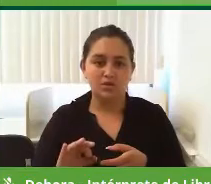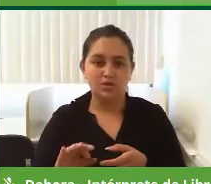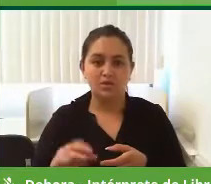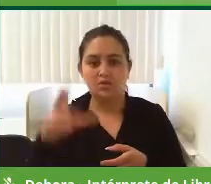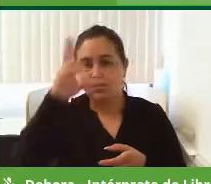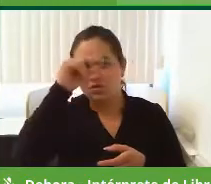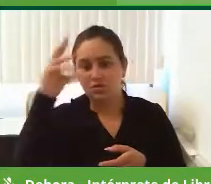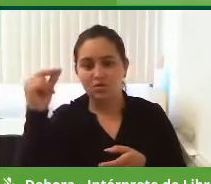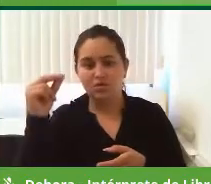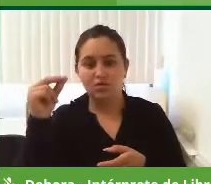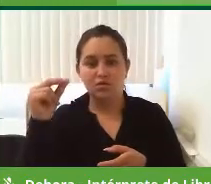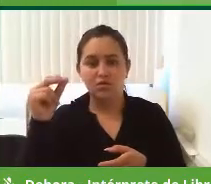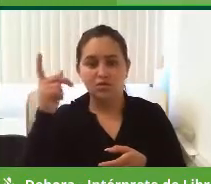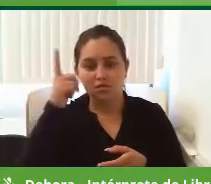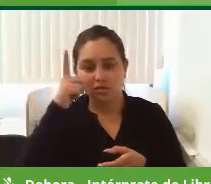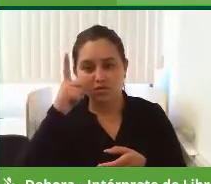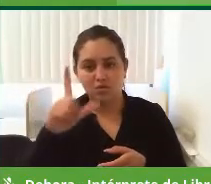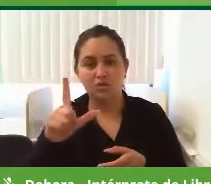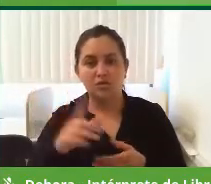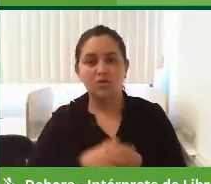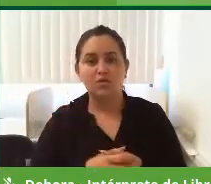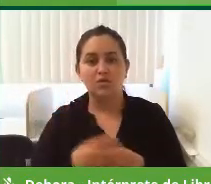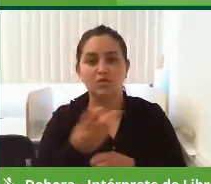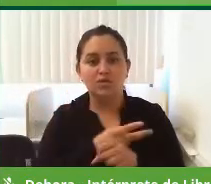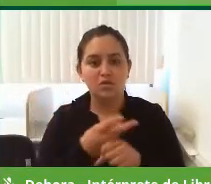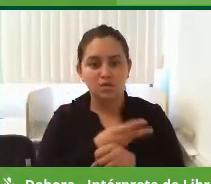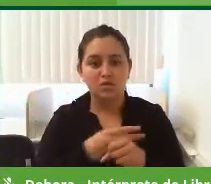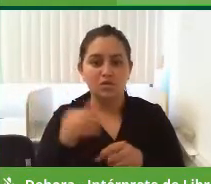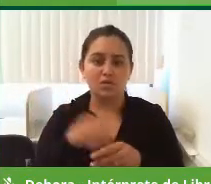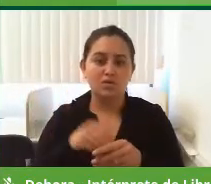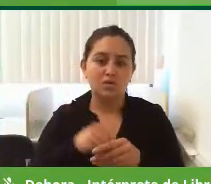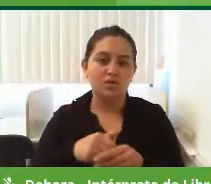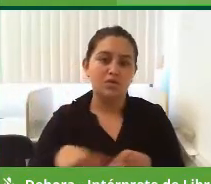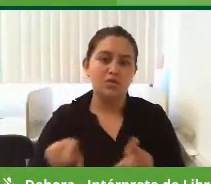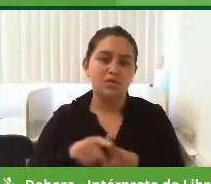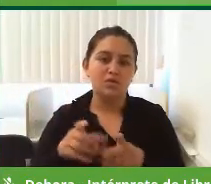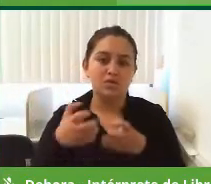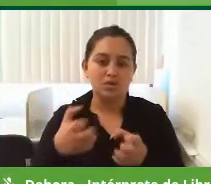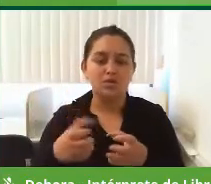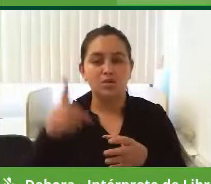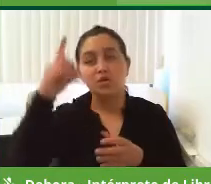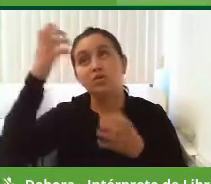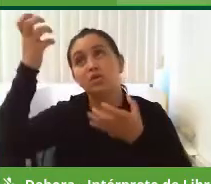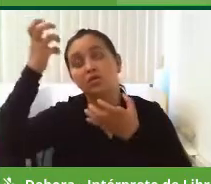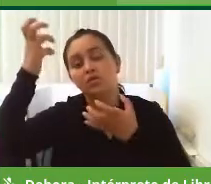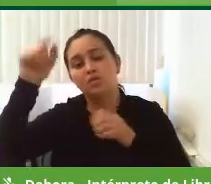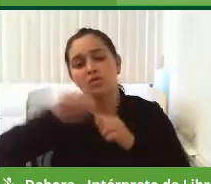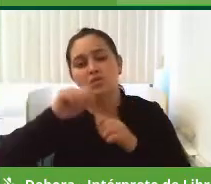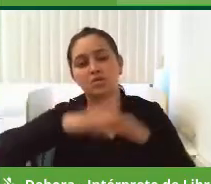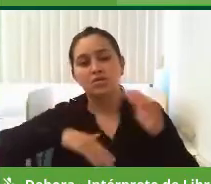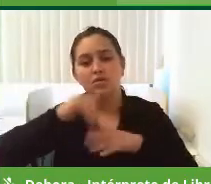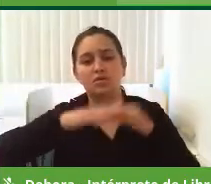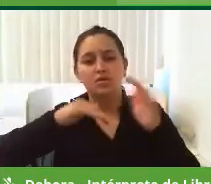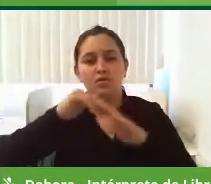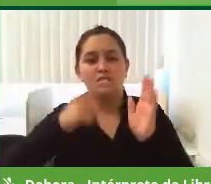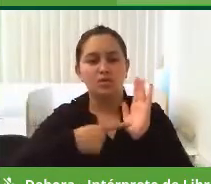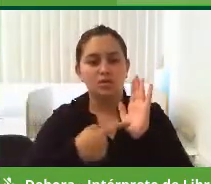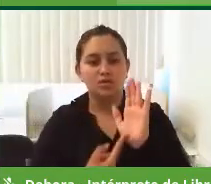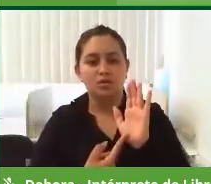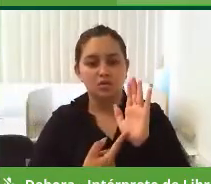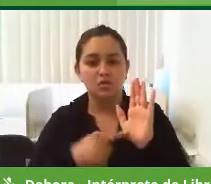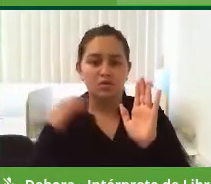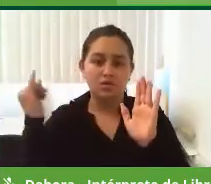prefeito que vai se eleger, que eu estou buscando os votos para isso e quero, se Deus quiser, fazer esse posto de saúde para mostrar a